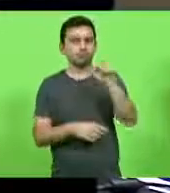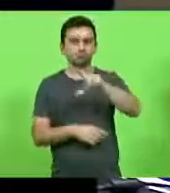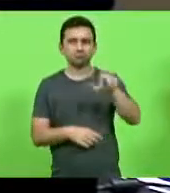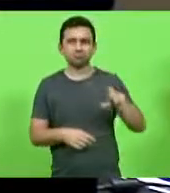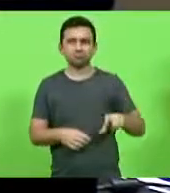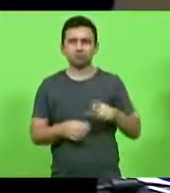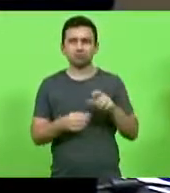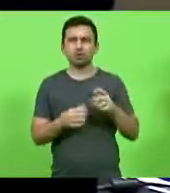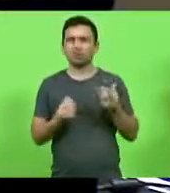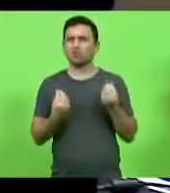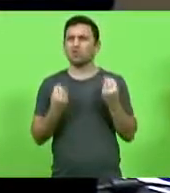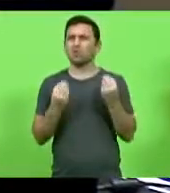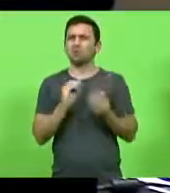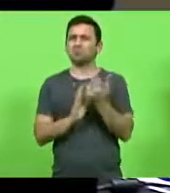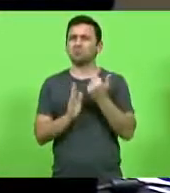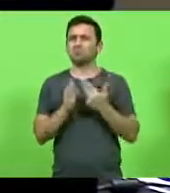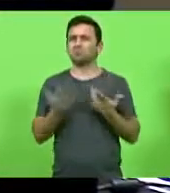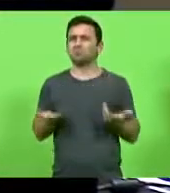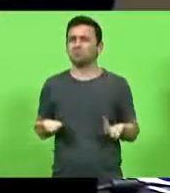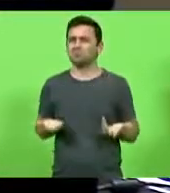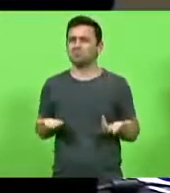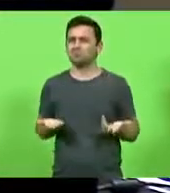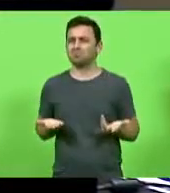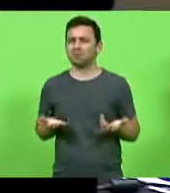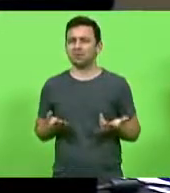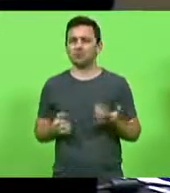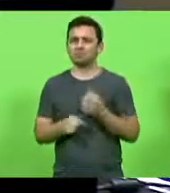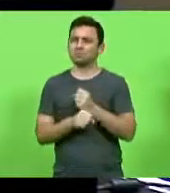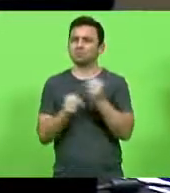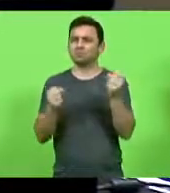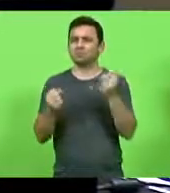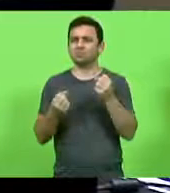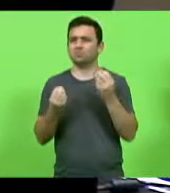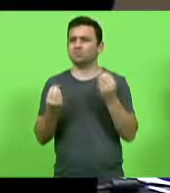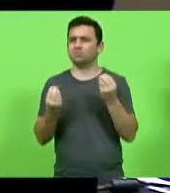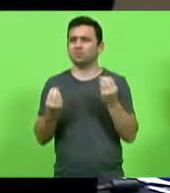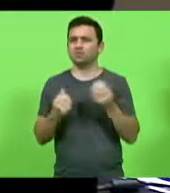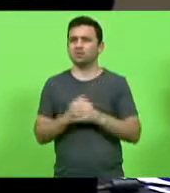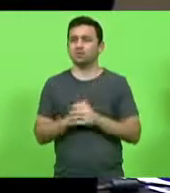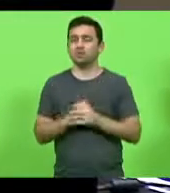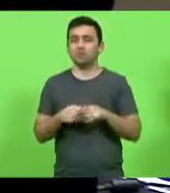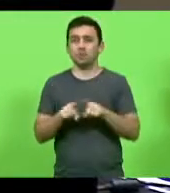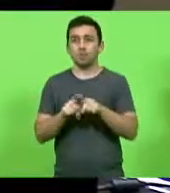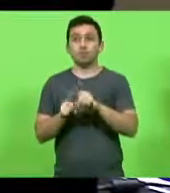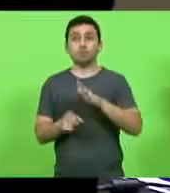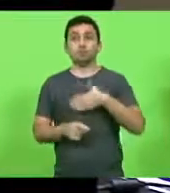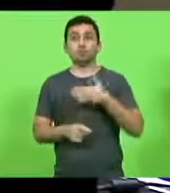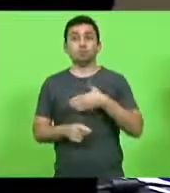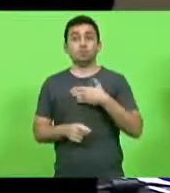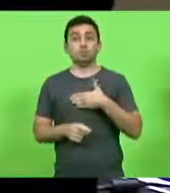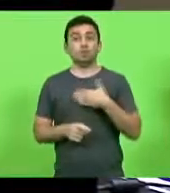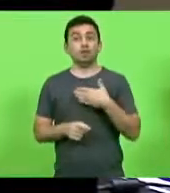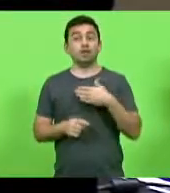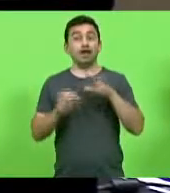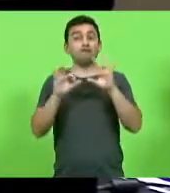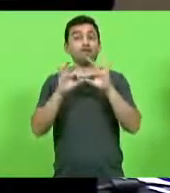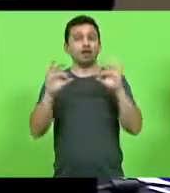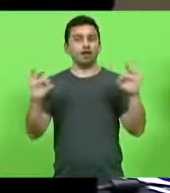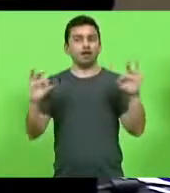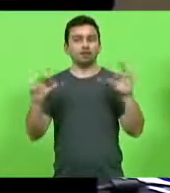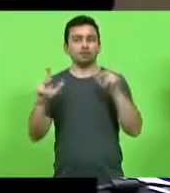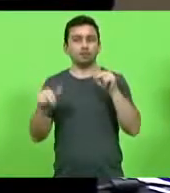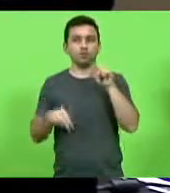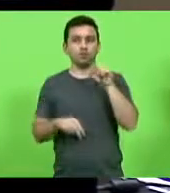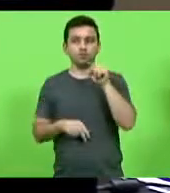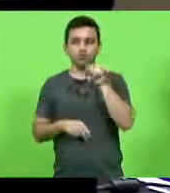absurdo isso, essas pichações. E também causa espanto quando são frases como